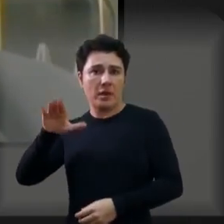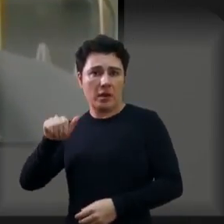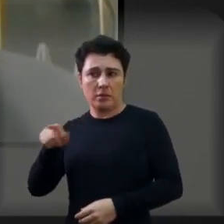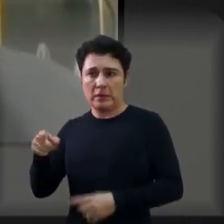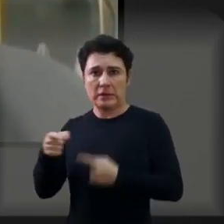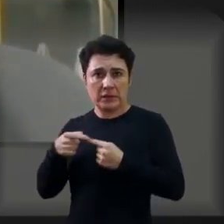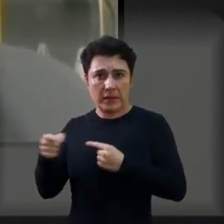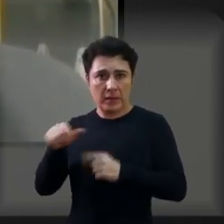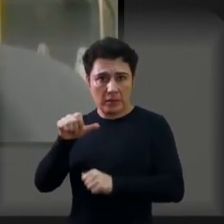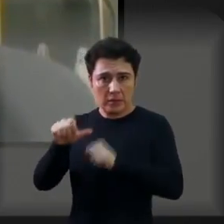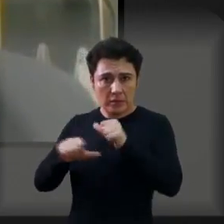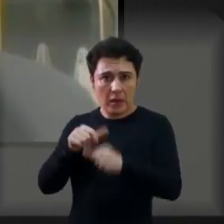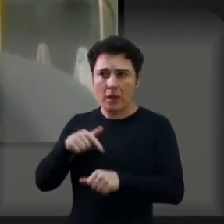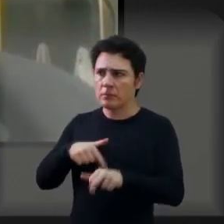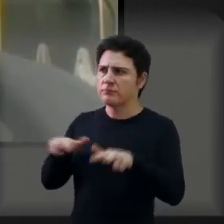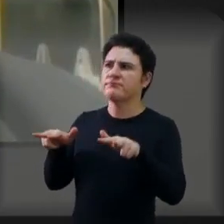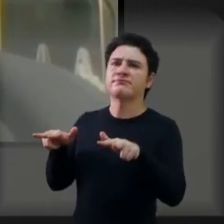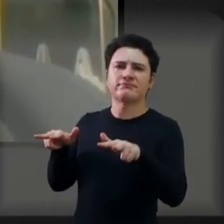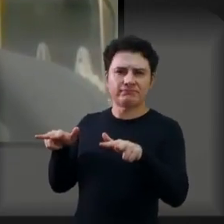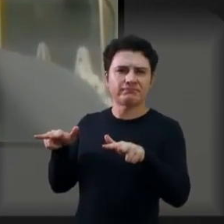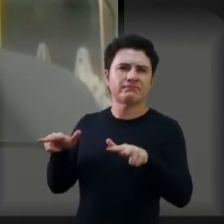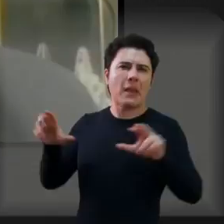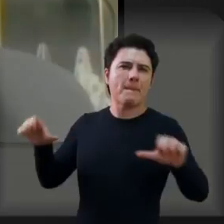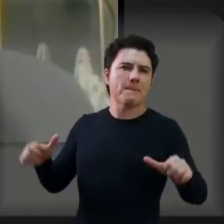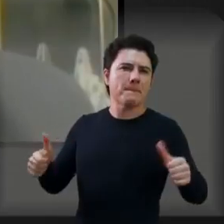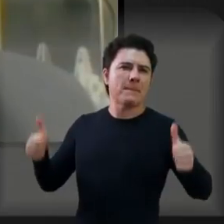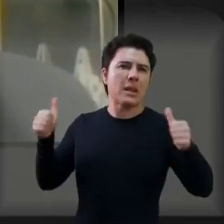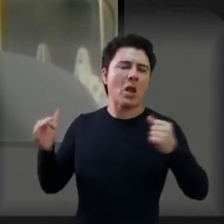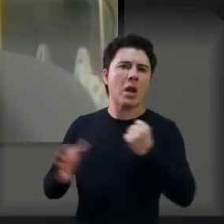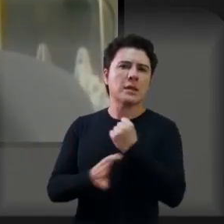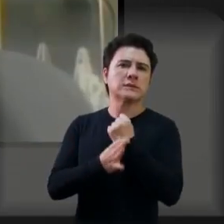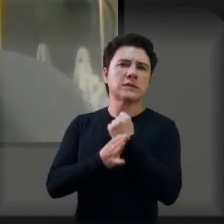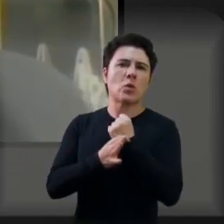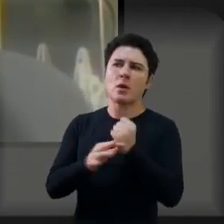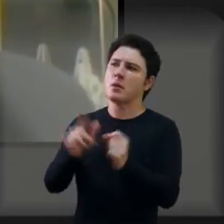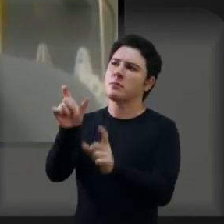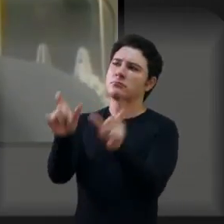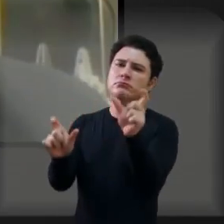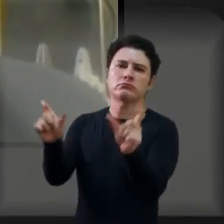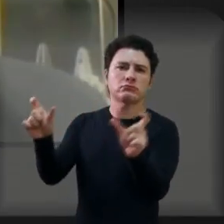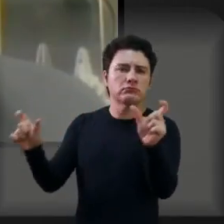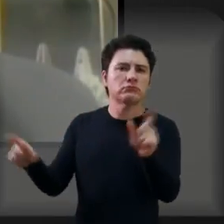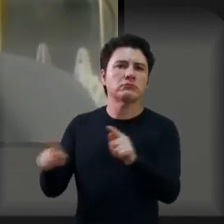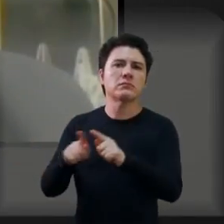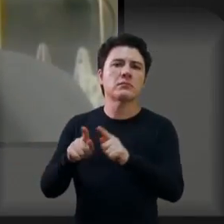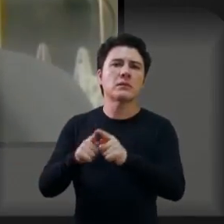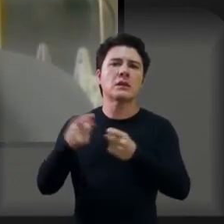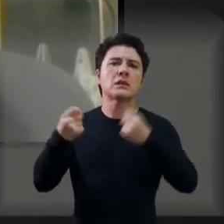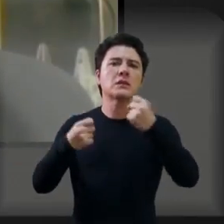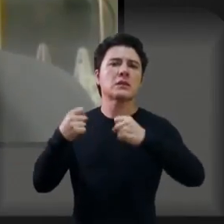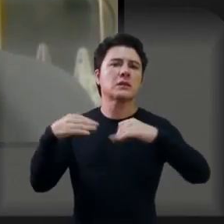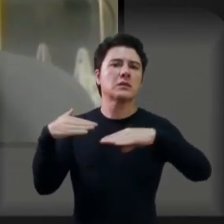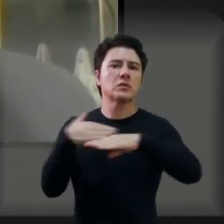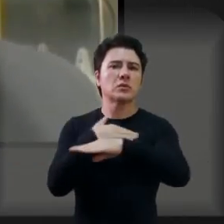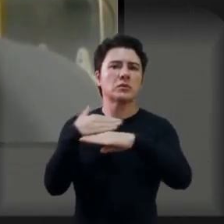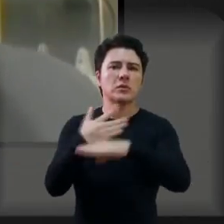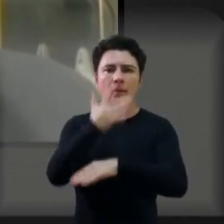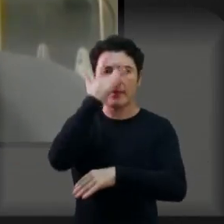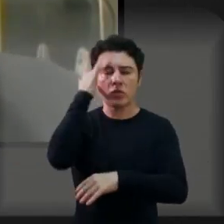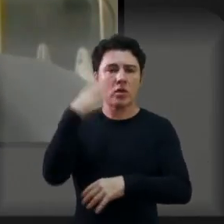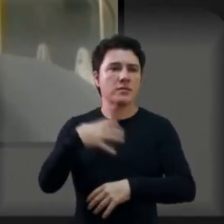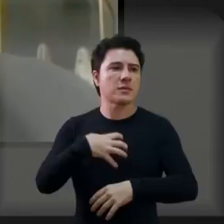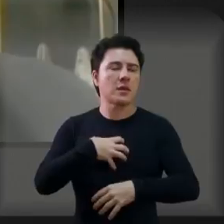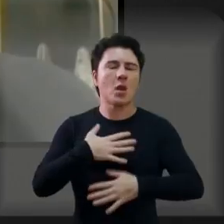semana, e a gente vê como que melhora a segurança das pessoas, a segurança do trânsito, a pessoa se sente mais